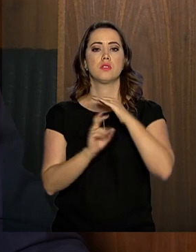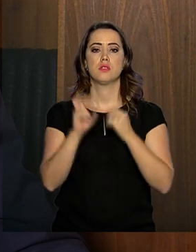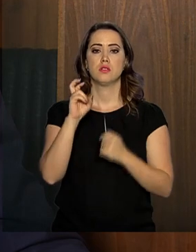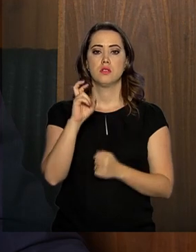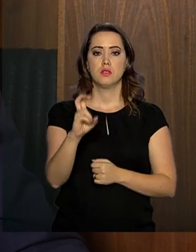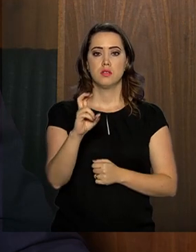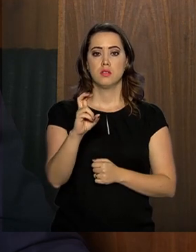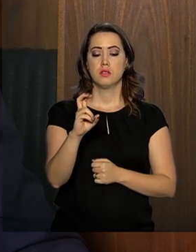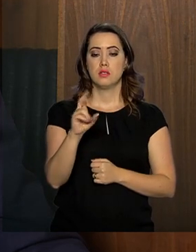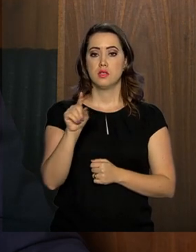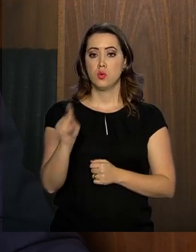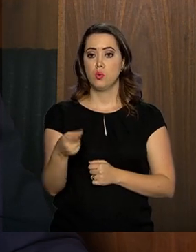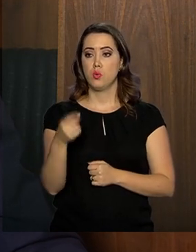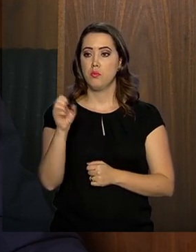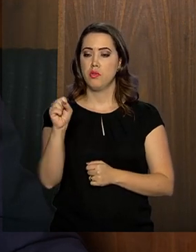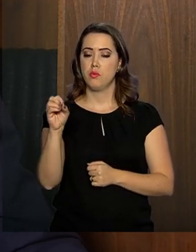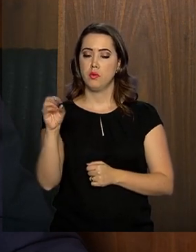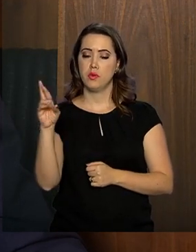.800,00.